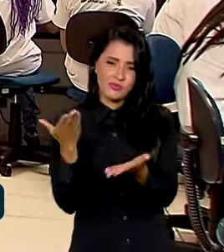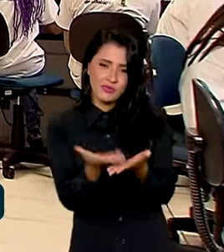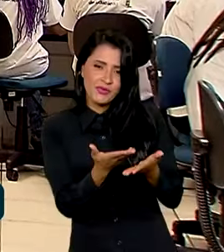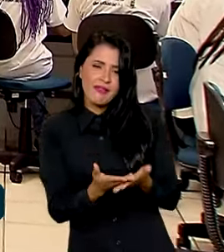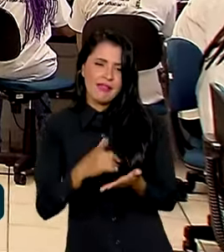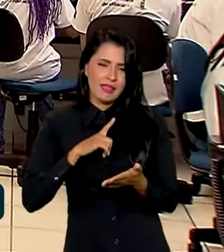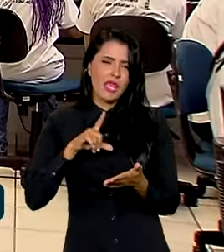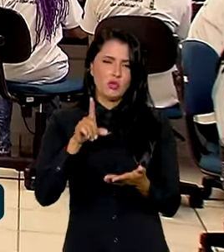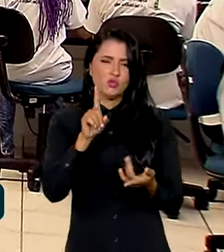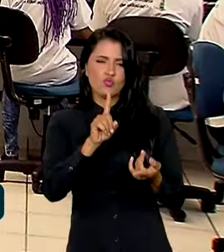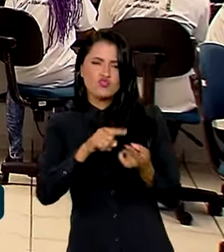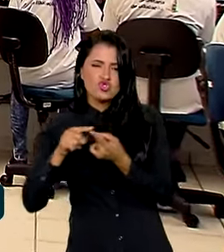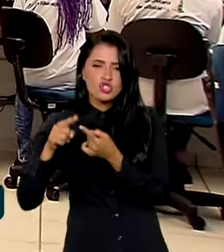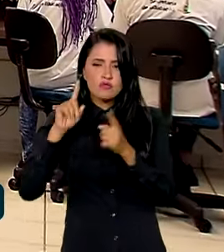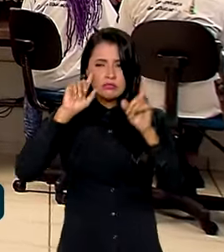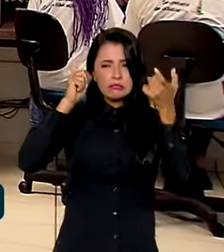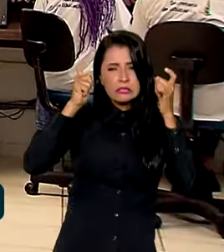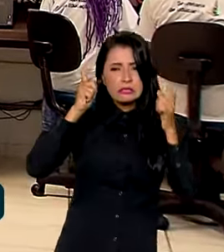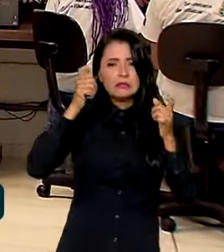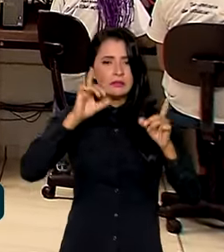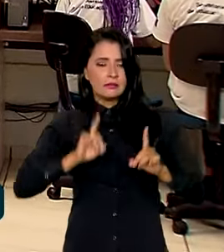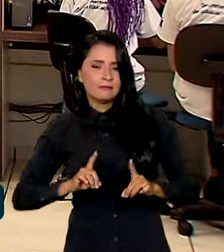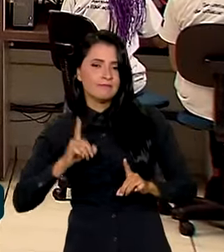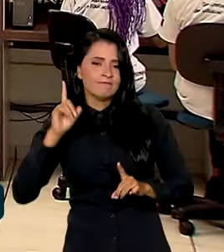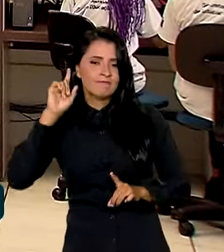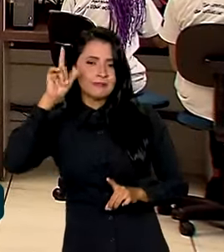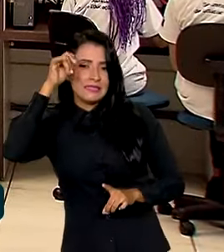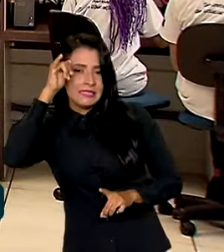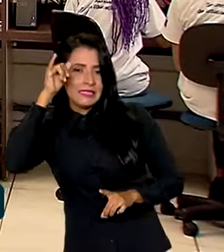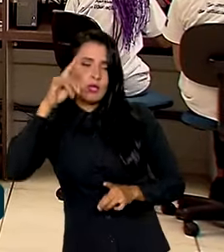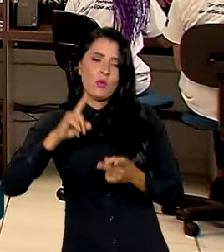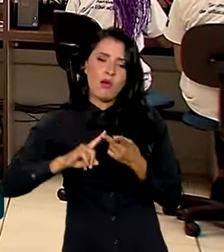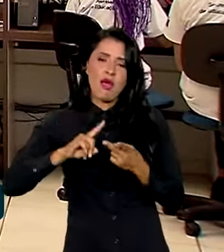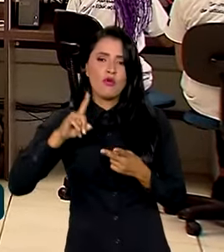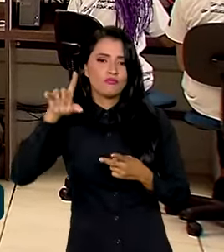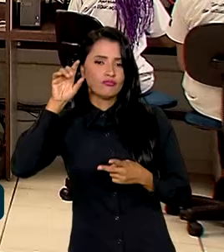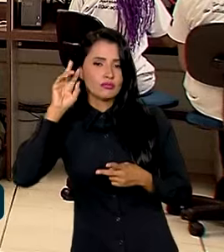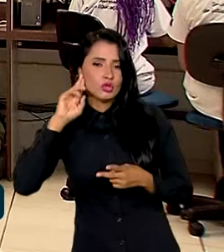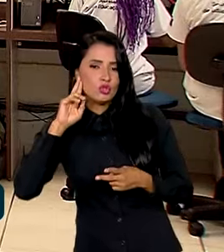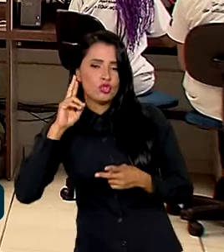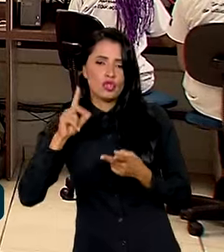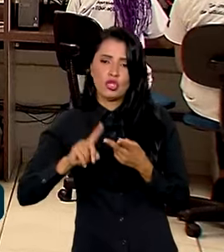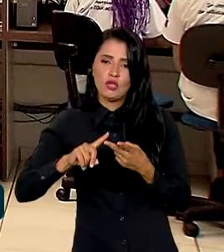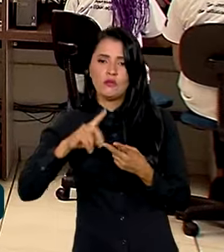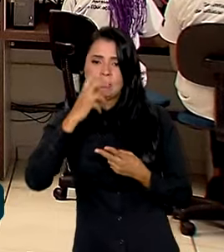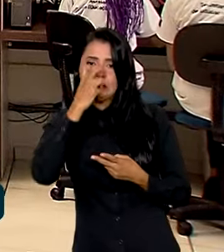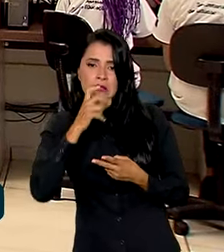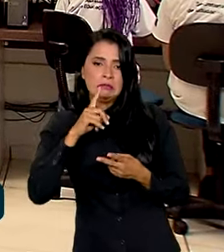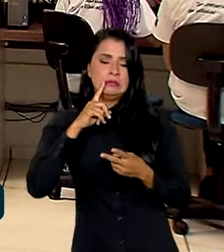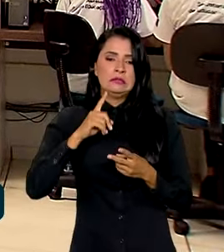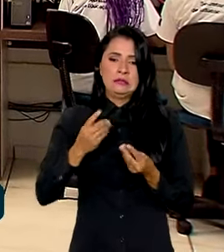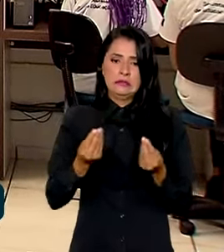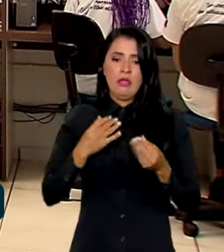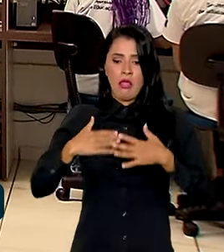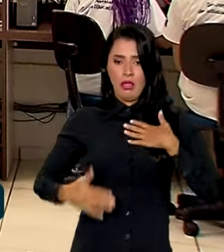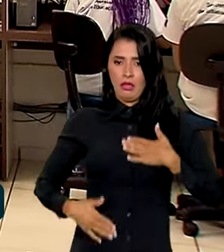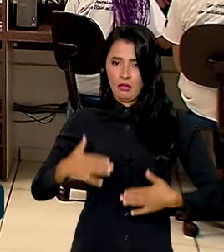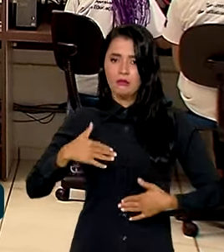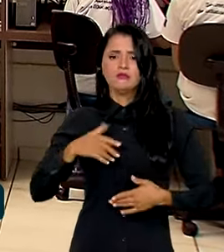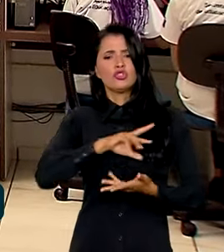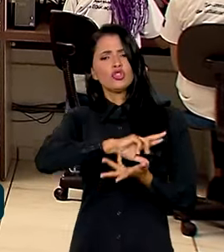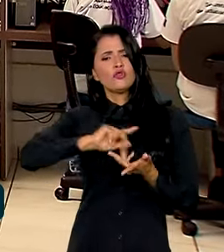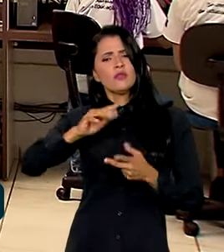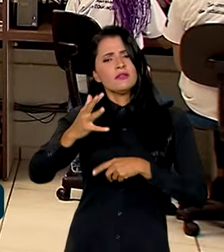transtorno e deficiência, como intelectual, auditiva, visual e física. São alunos com diferentes habilidades e que também